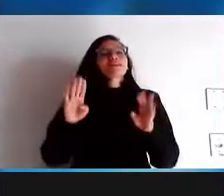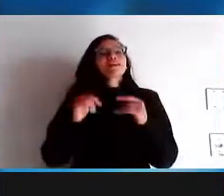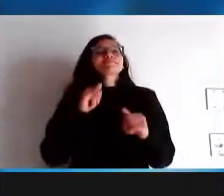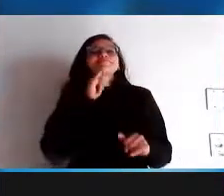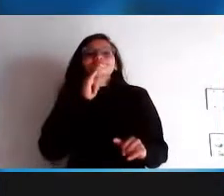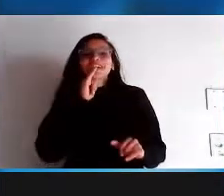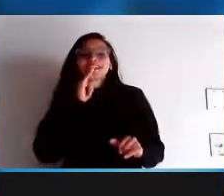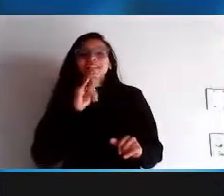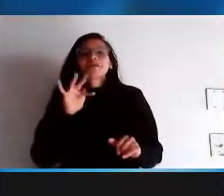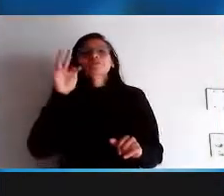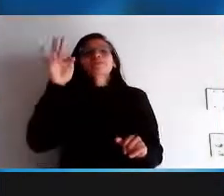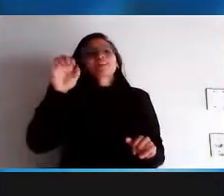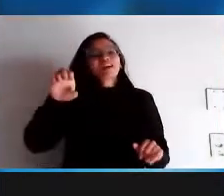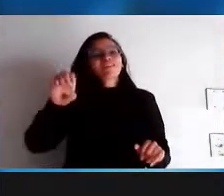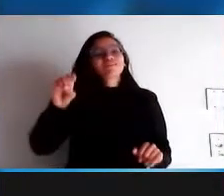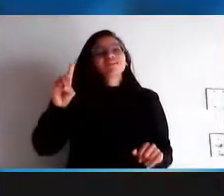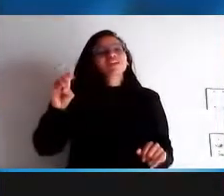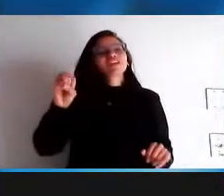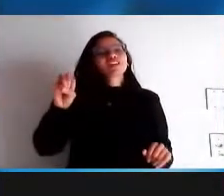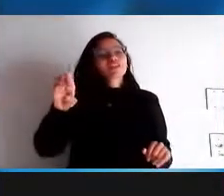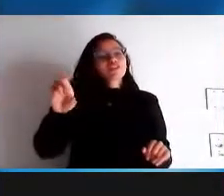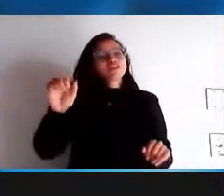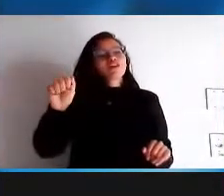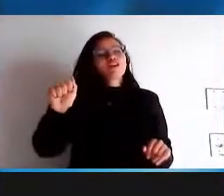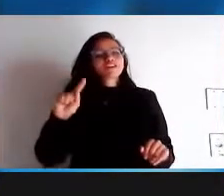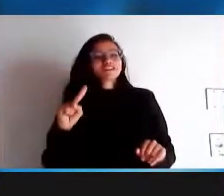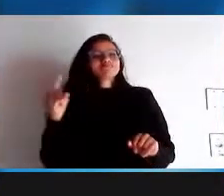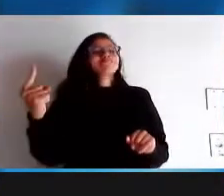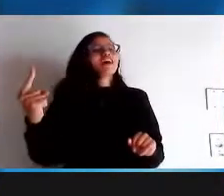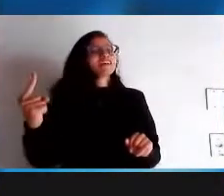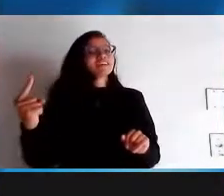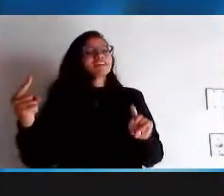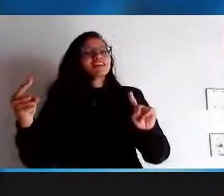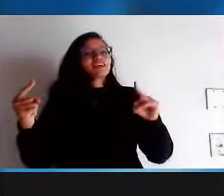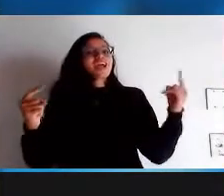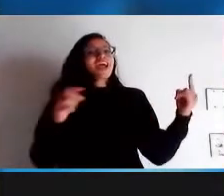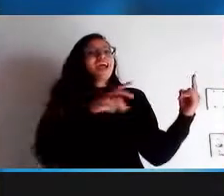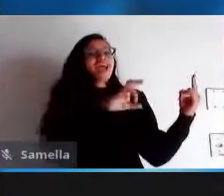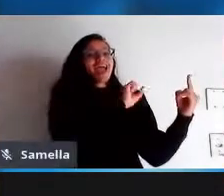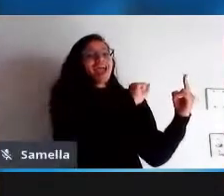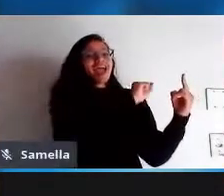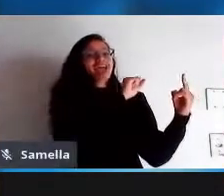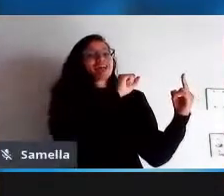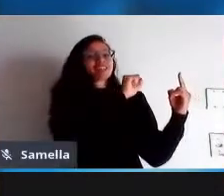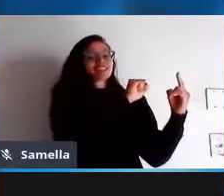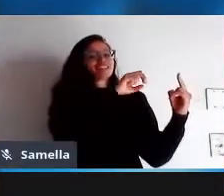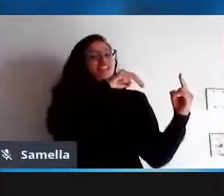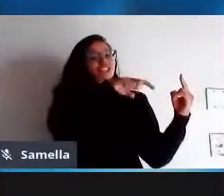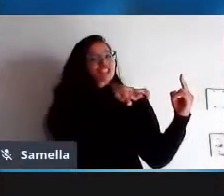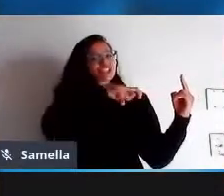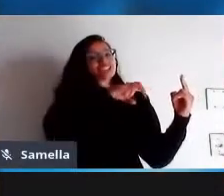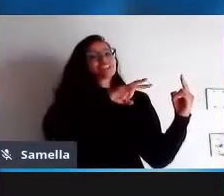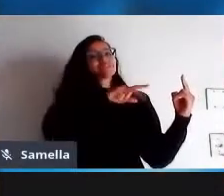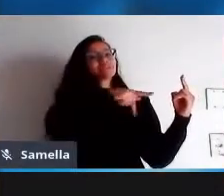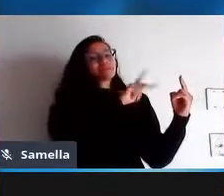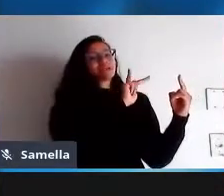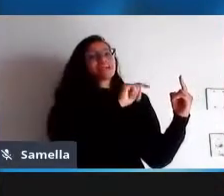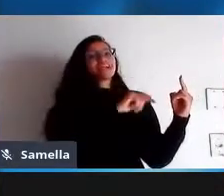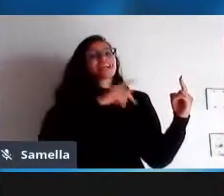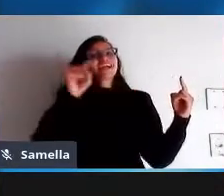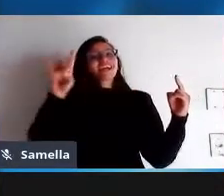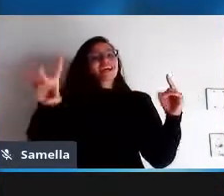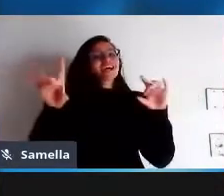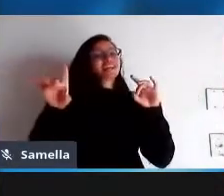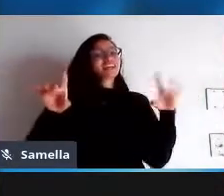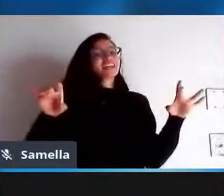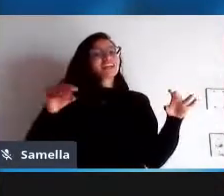exemplo na comunidade DebsXP que é a minha outra comunidade no Telegram tá certo então a